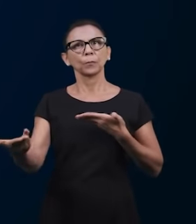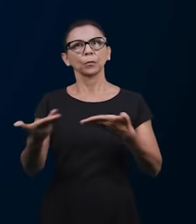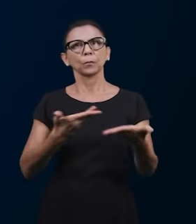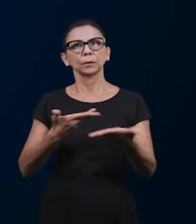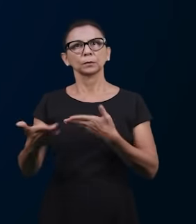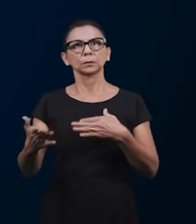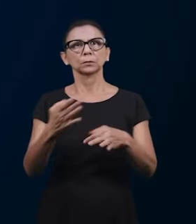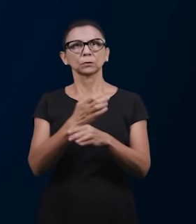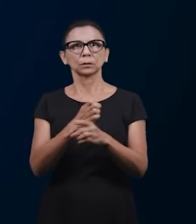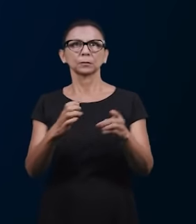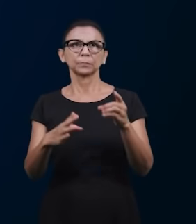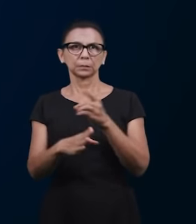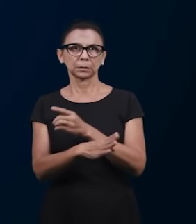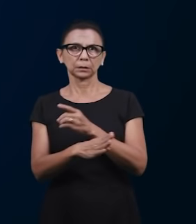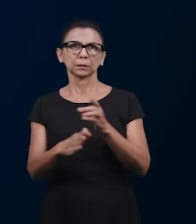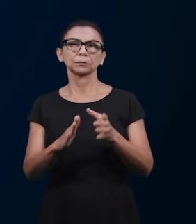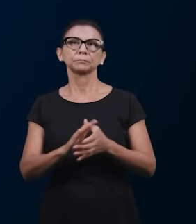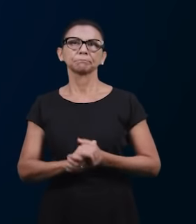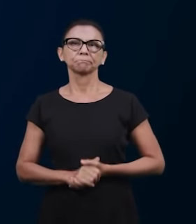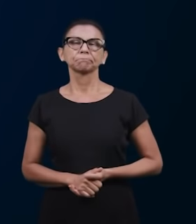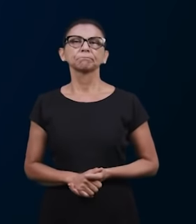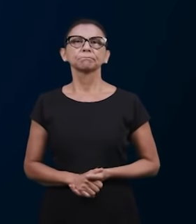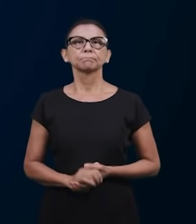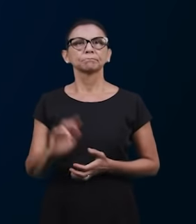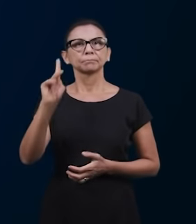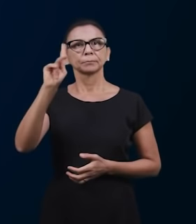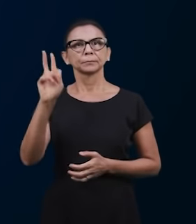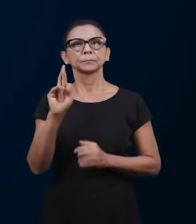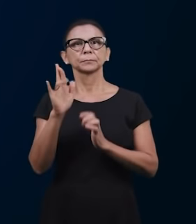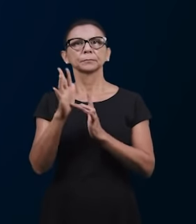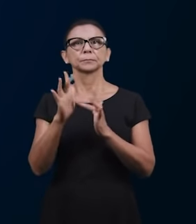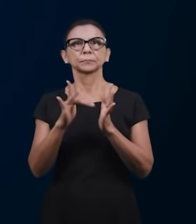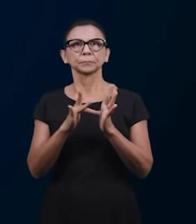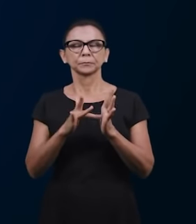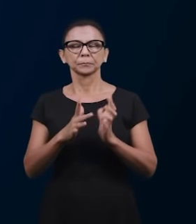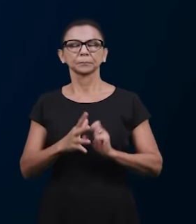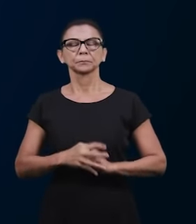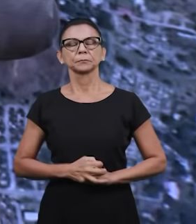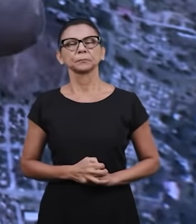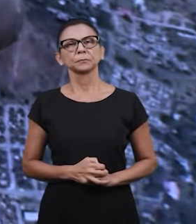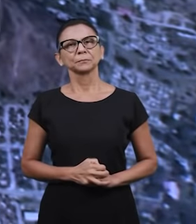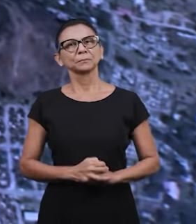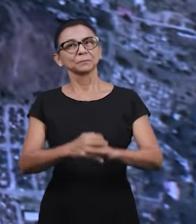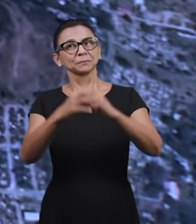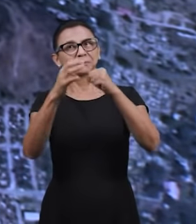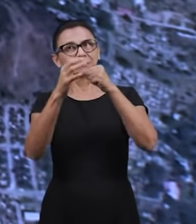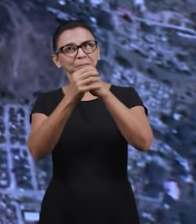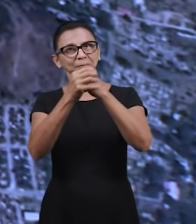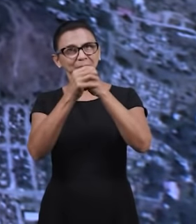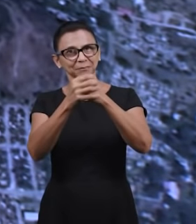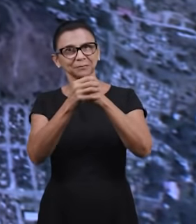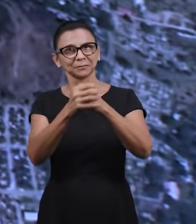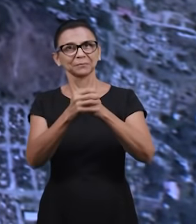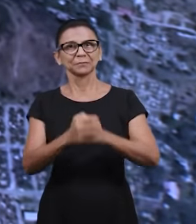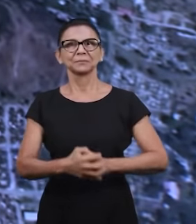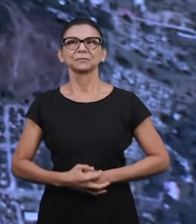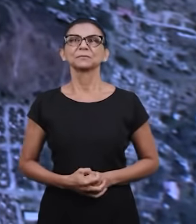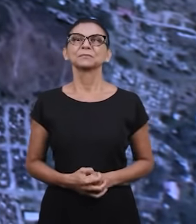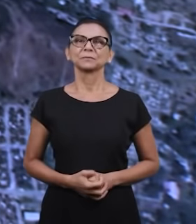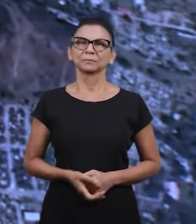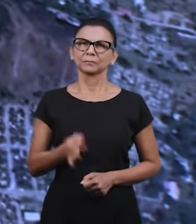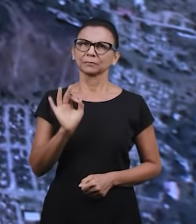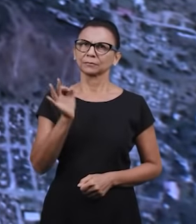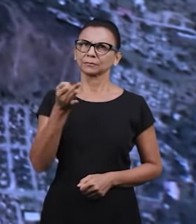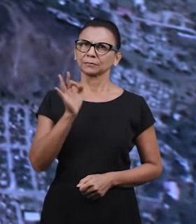contribuir com a Escola Bíblica Dominicana. A paz do Senhor Jesus. Amém, Pastor Rufino.